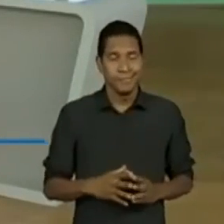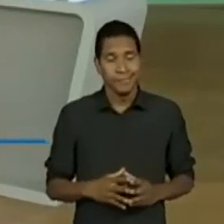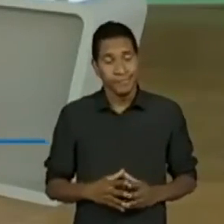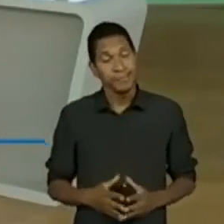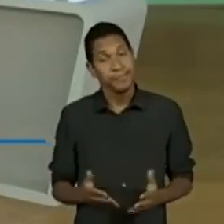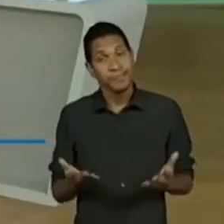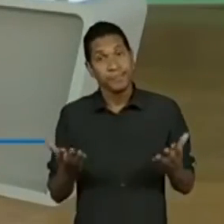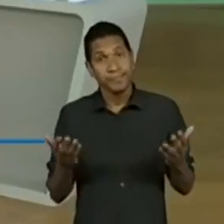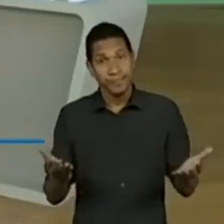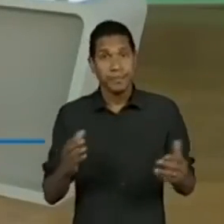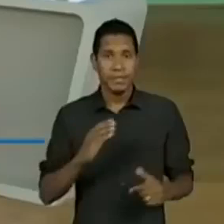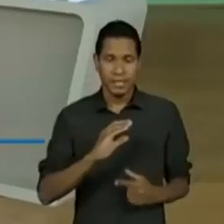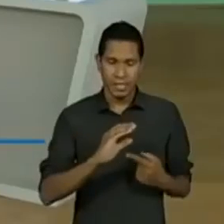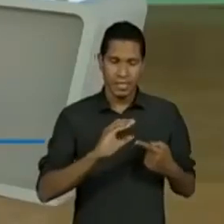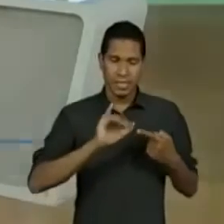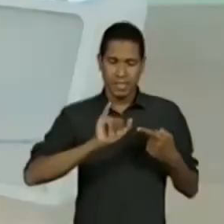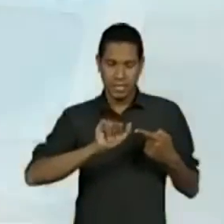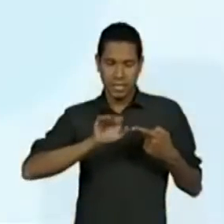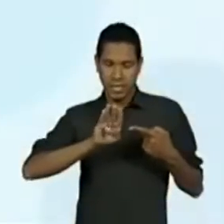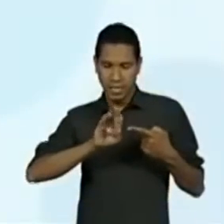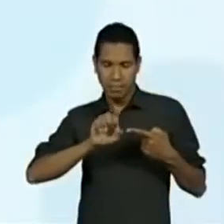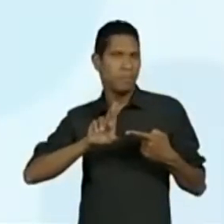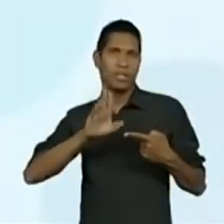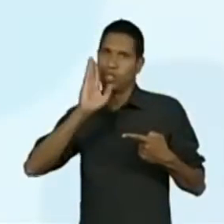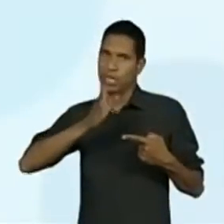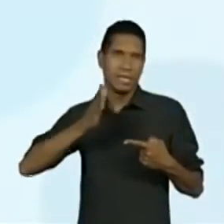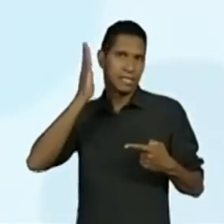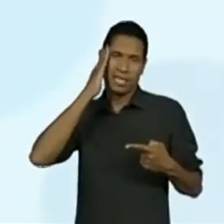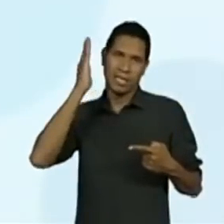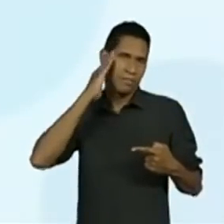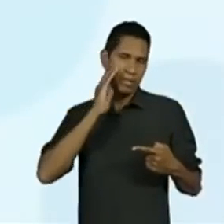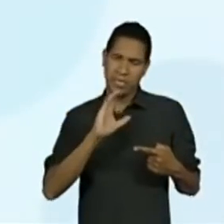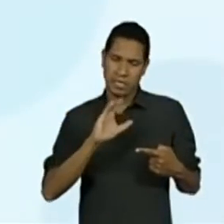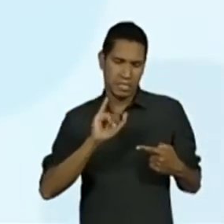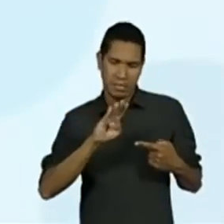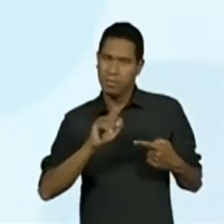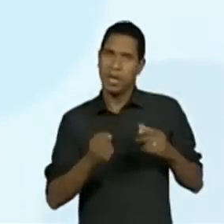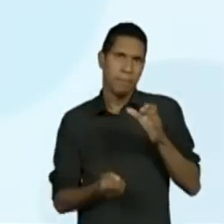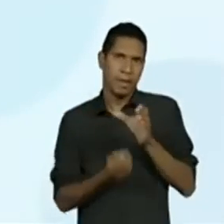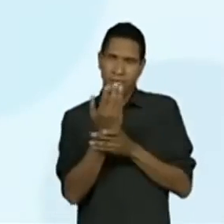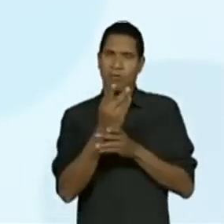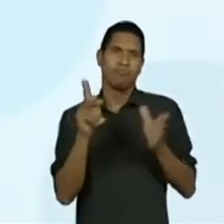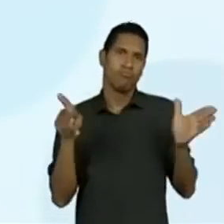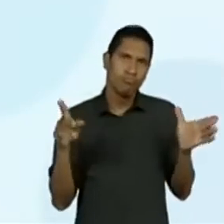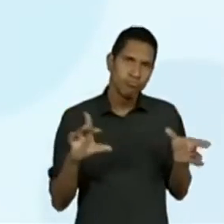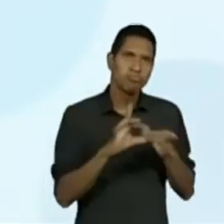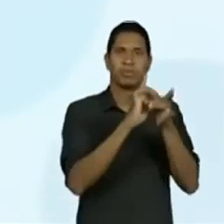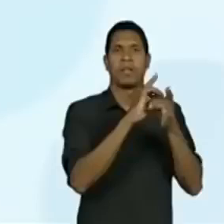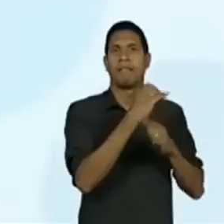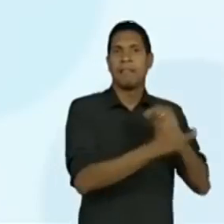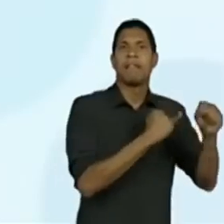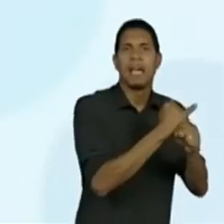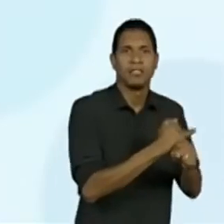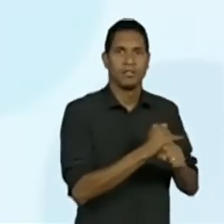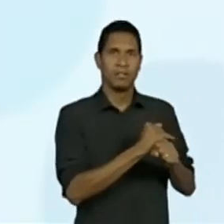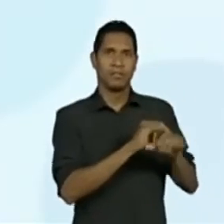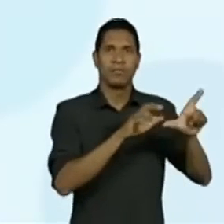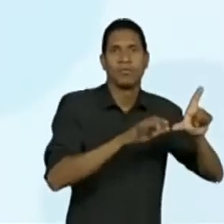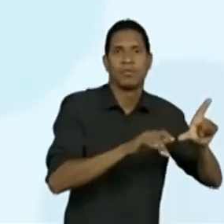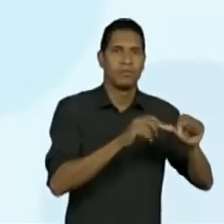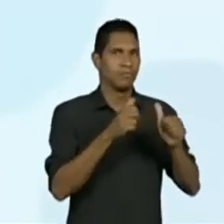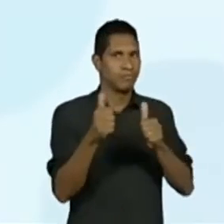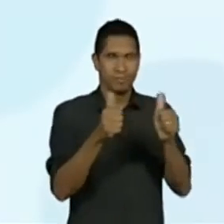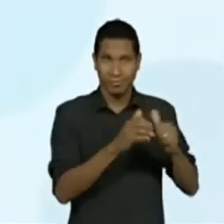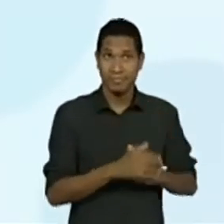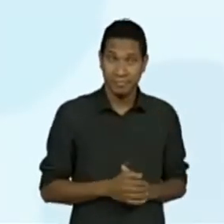Mas eu tenho o cyber. Fica a dica, a palavrinha cyber sempre, internet. Ah, só esclarecendo. Tem um povo